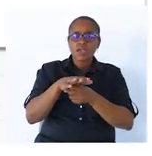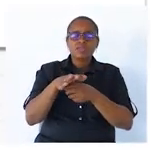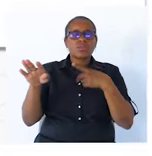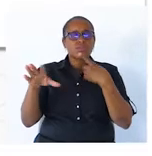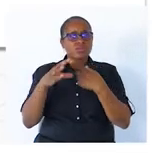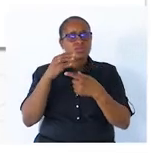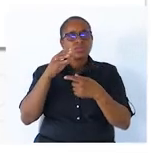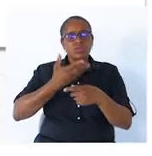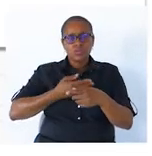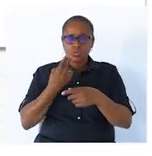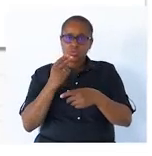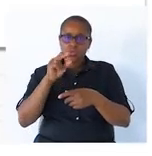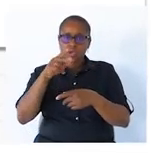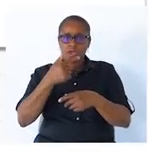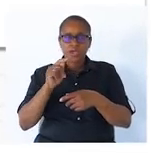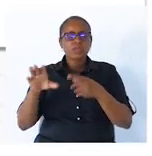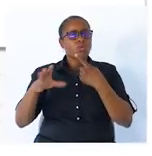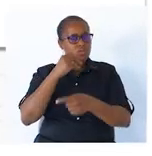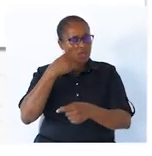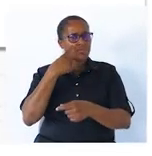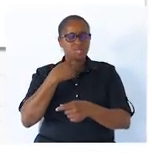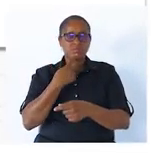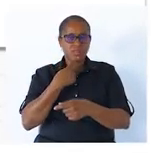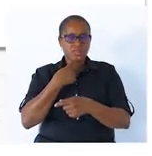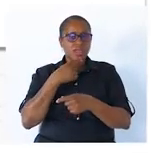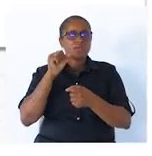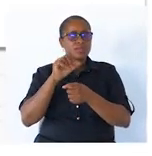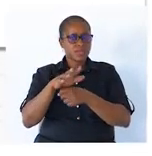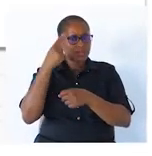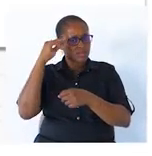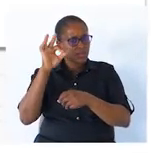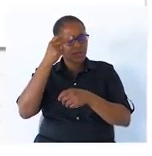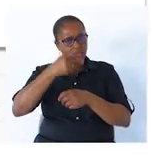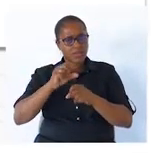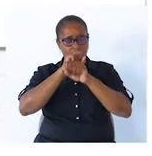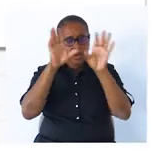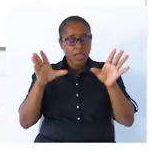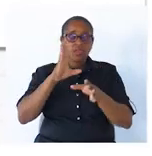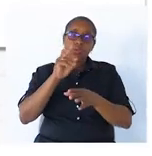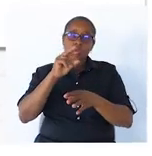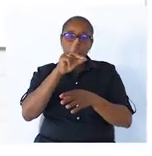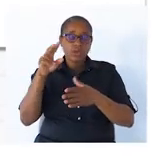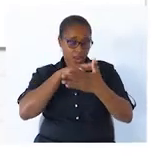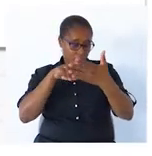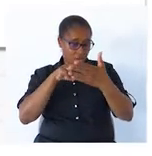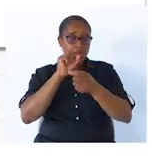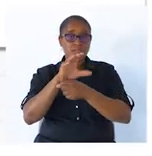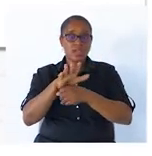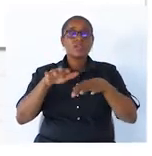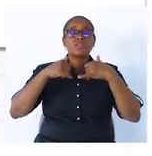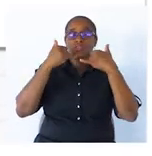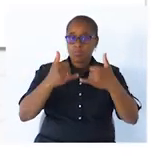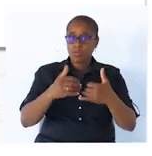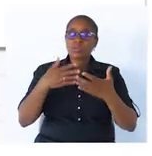se o Duarte consegue perceber a mensagem, se a ideia ficou clara. Então, o João leu a mensagem, depois